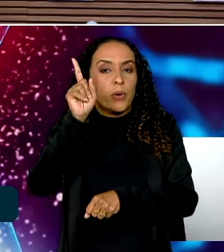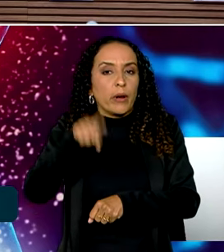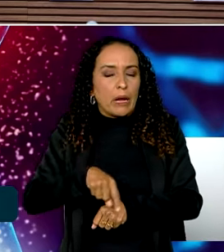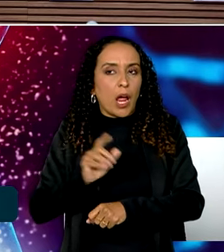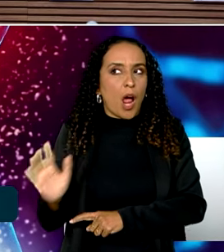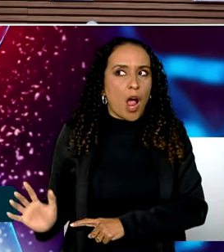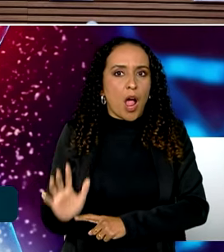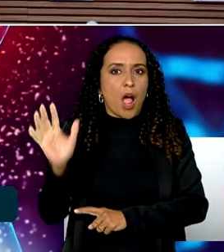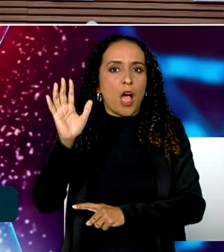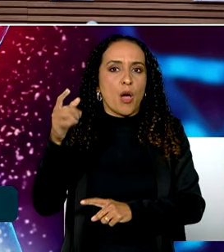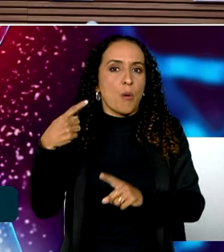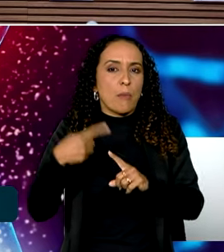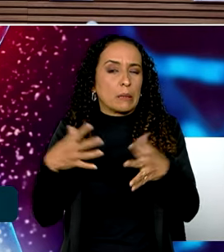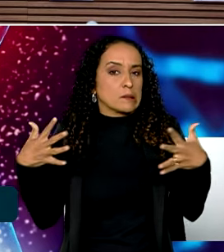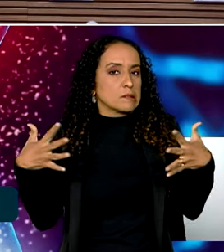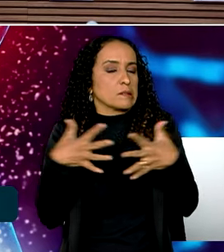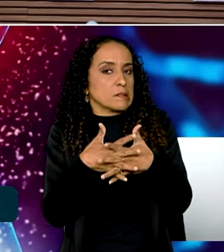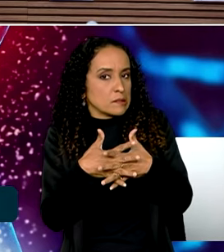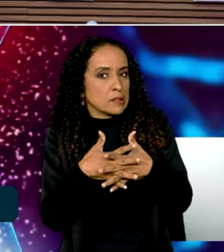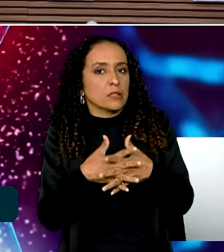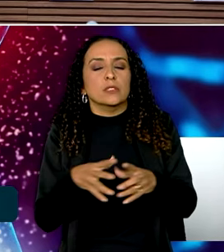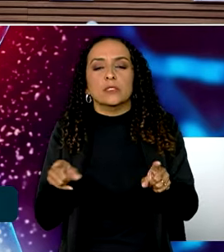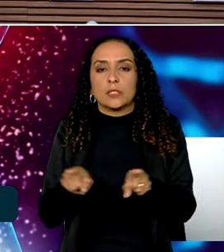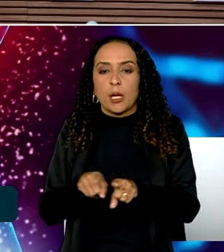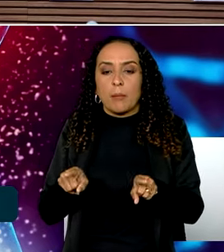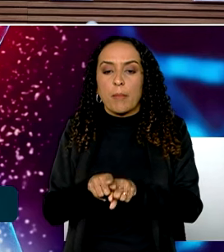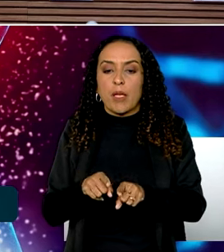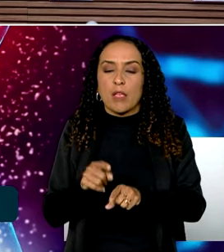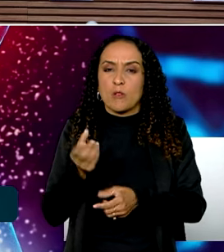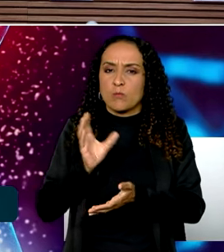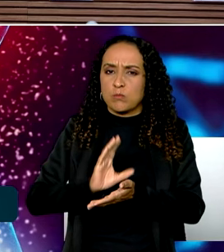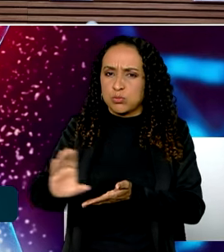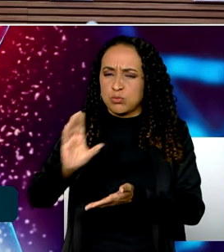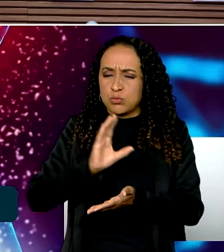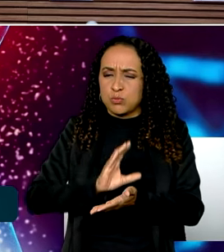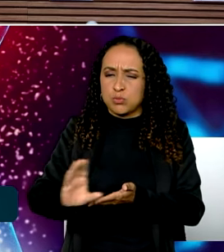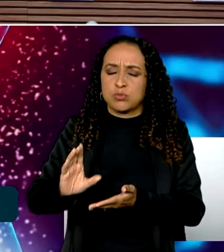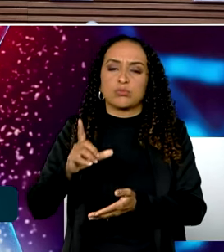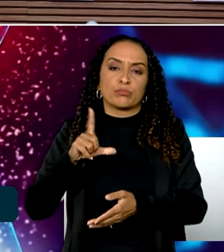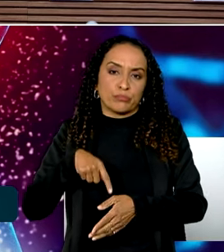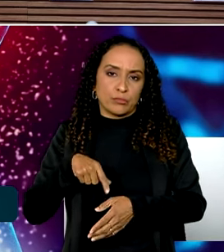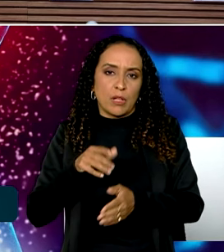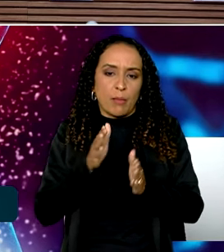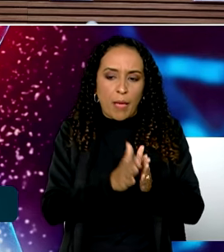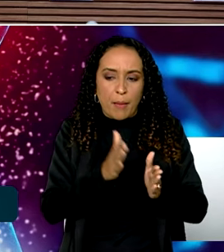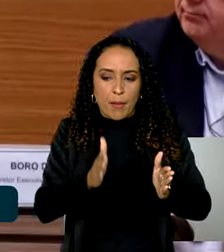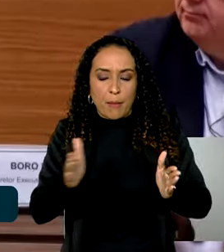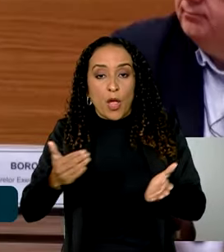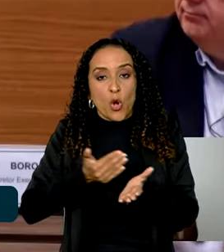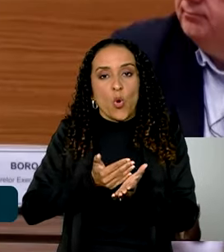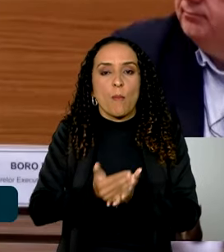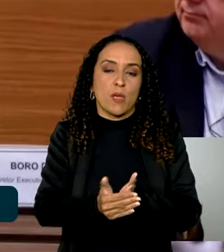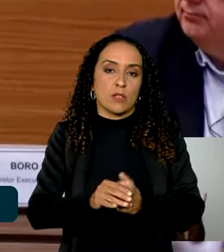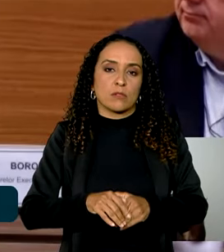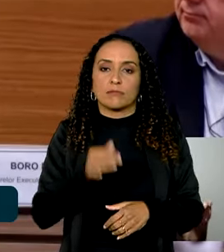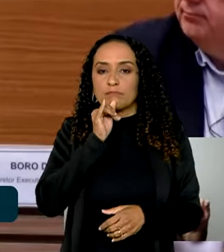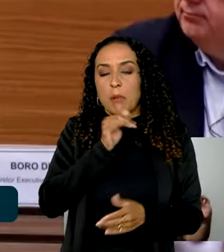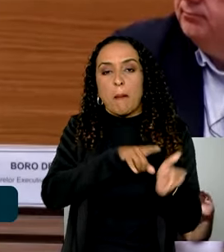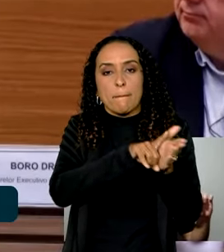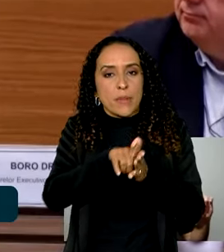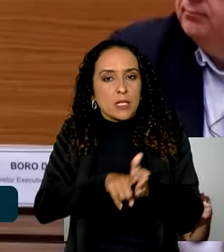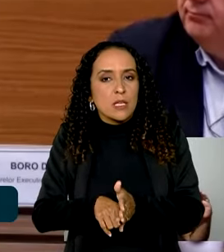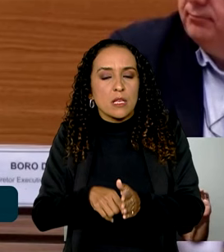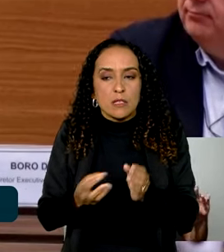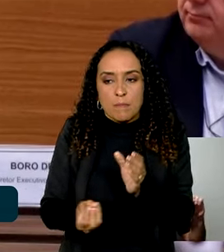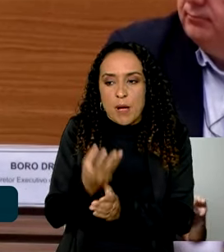caro pela complexidade e pelo alto investimento realizado nas etapas iniciais, como pesquisa,